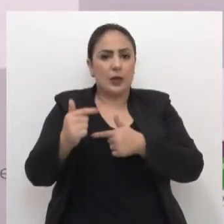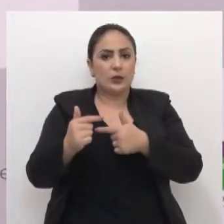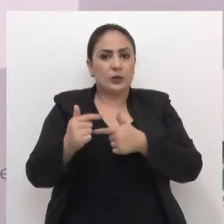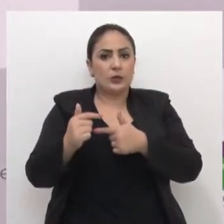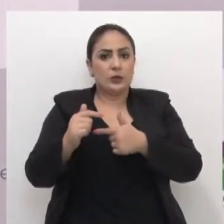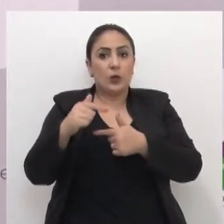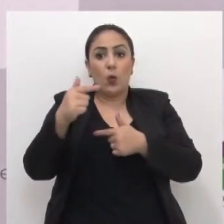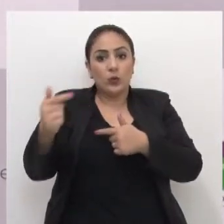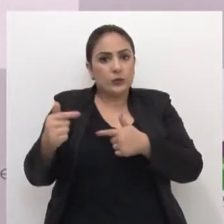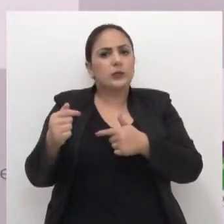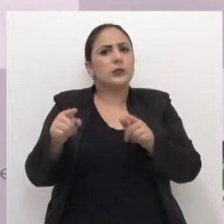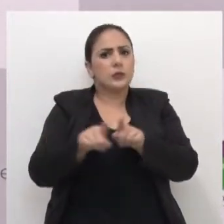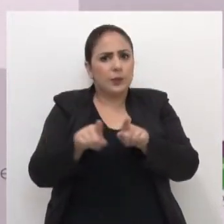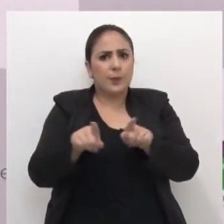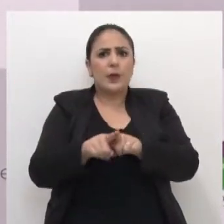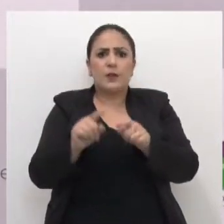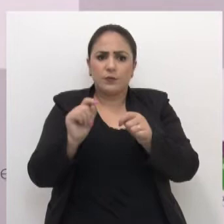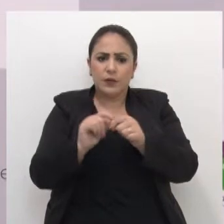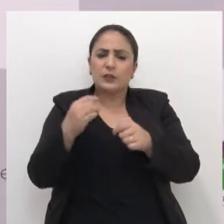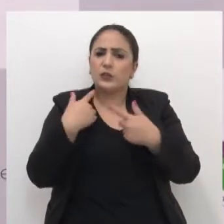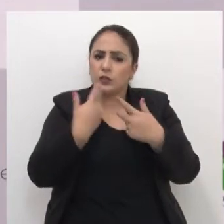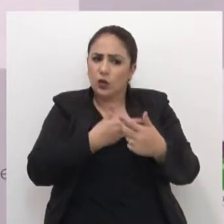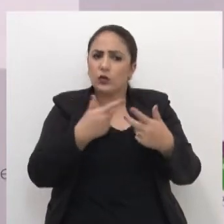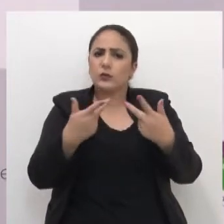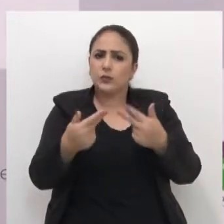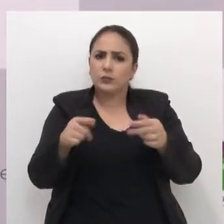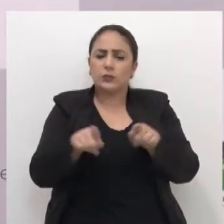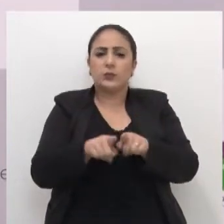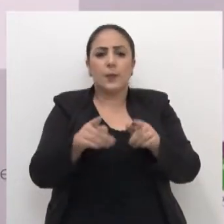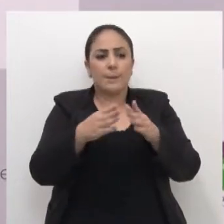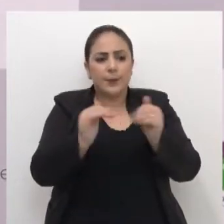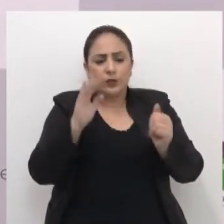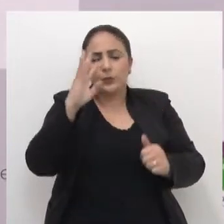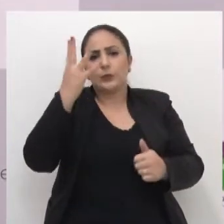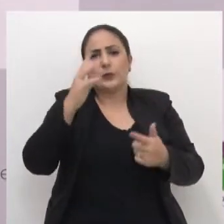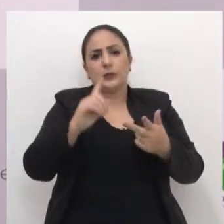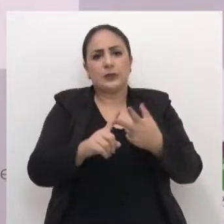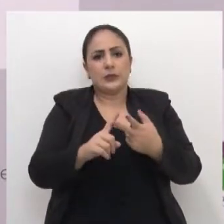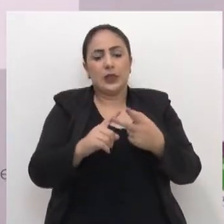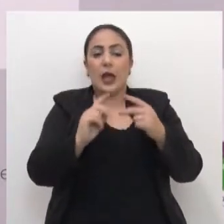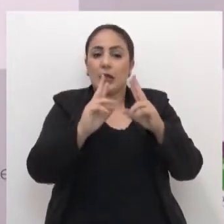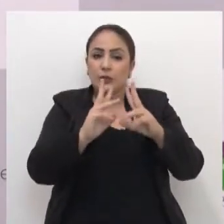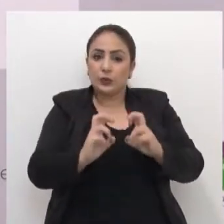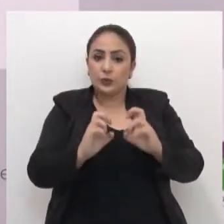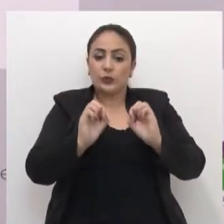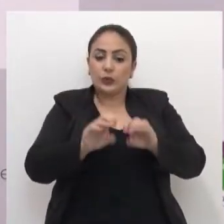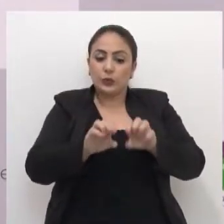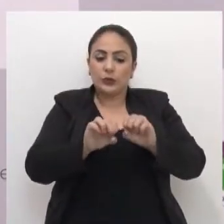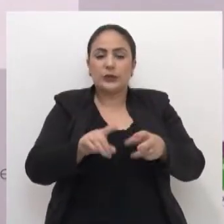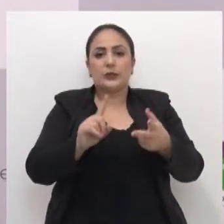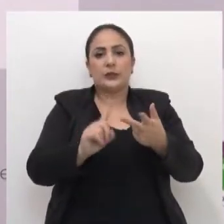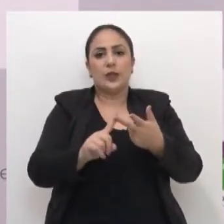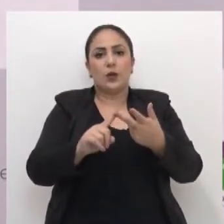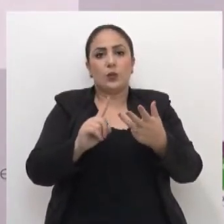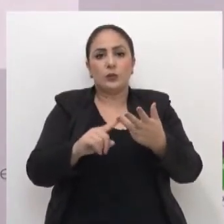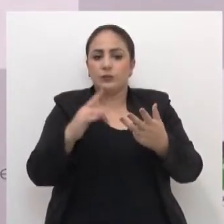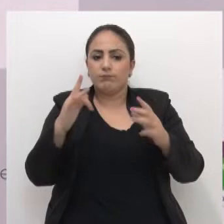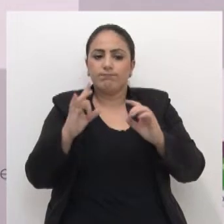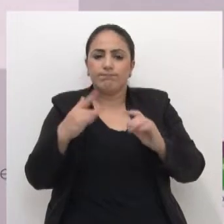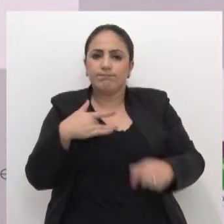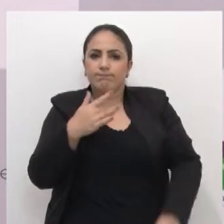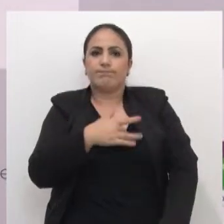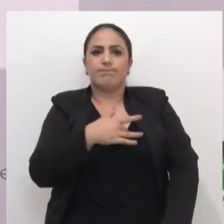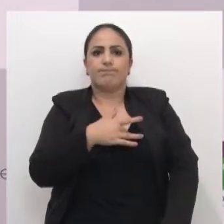pelos outros gabinetes também é realizado pelo nosso. Pedido de providência, a questão da educação, saúde,